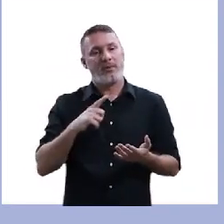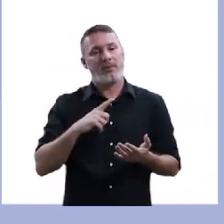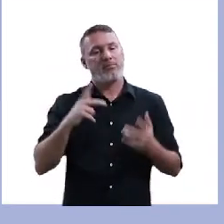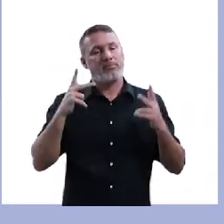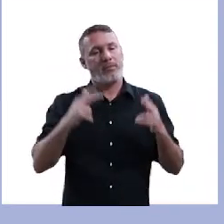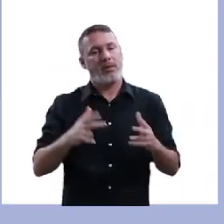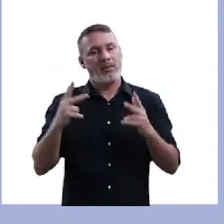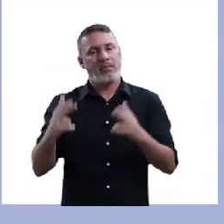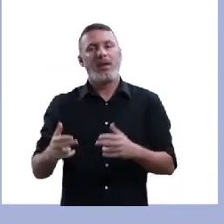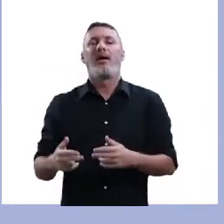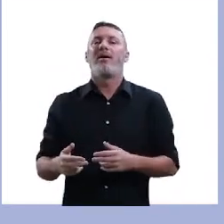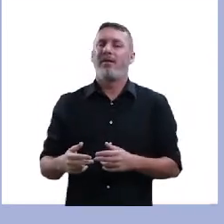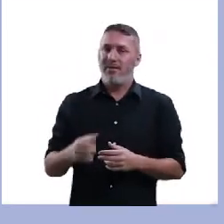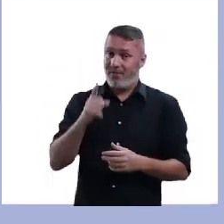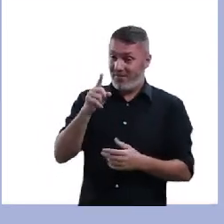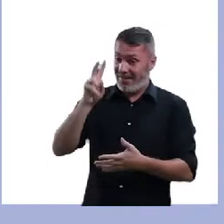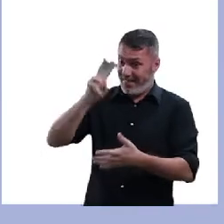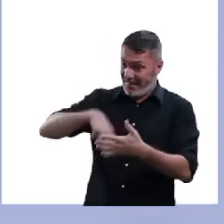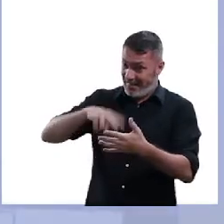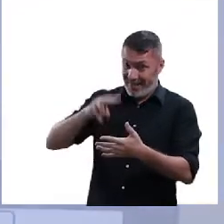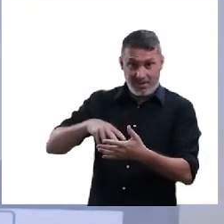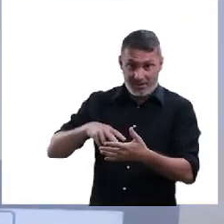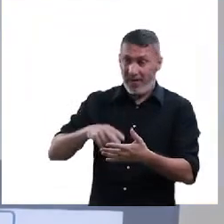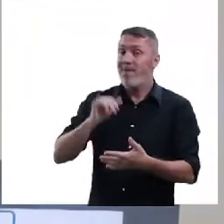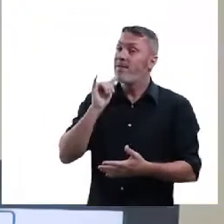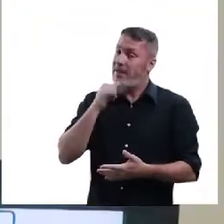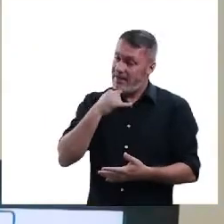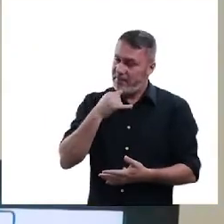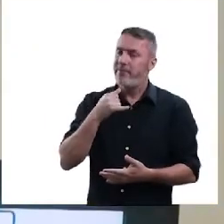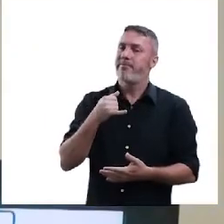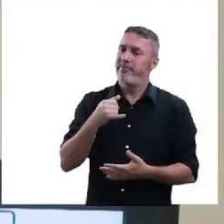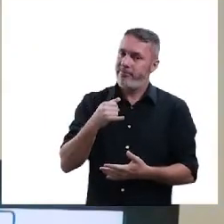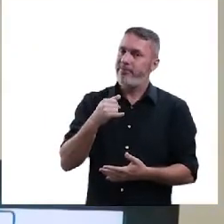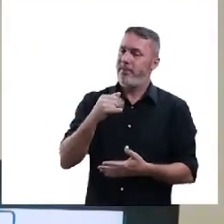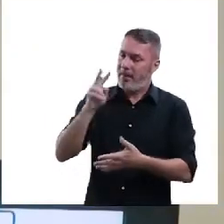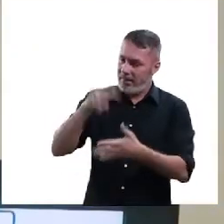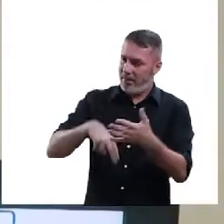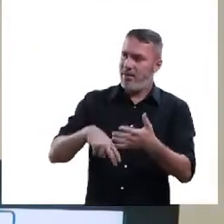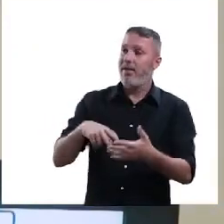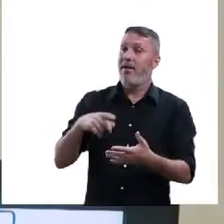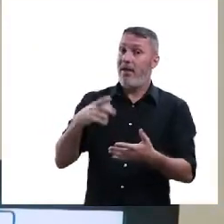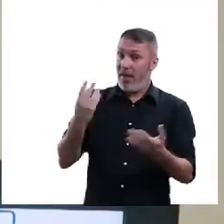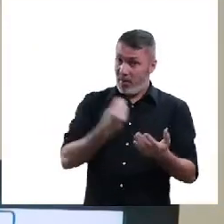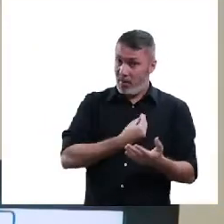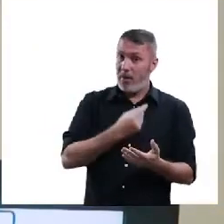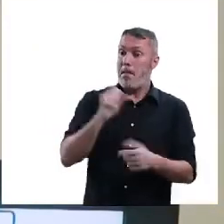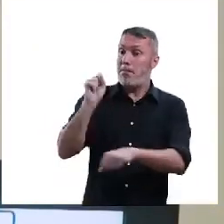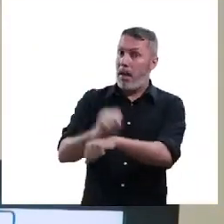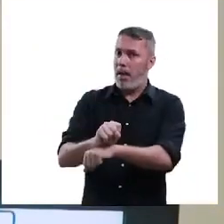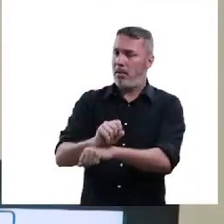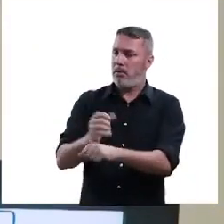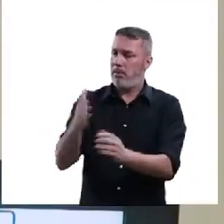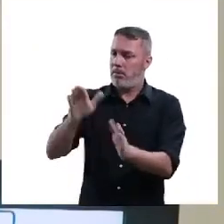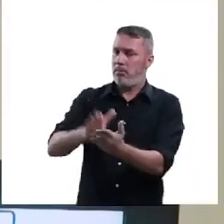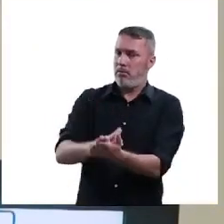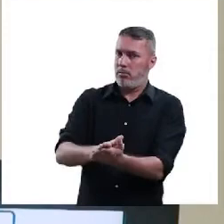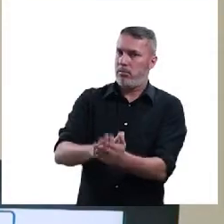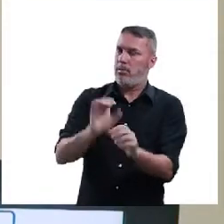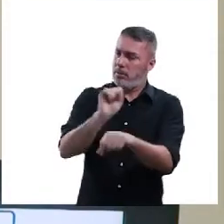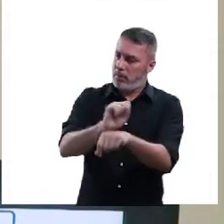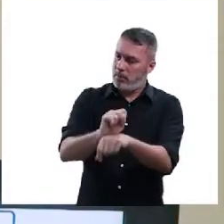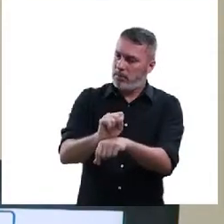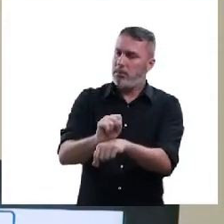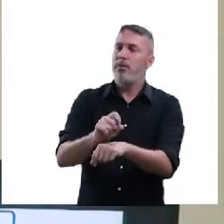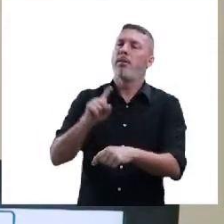Infelizmente, se você não leu, você vai ter que ouvir isso agora e vai ficar triste se você está lendo. Se você está lendo esse livro, para nesse momento durante alguns